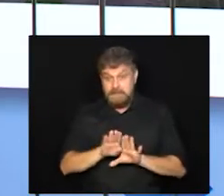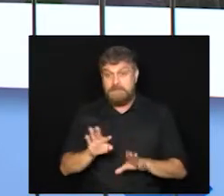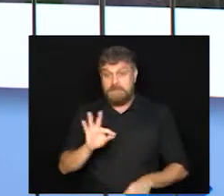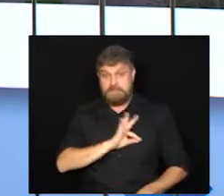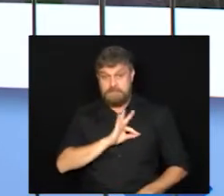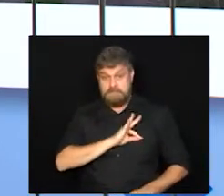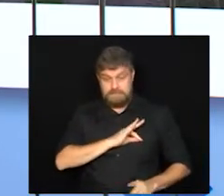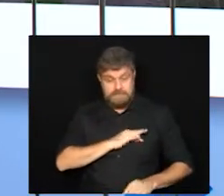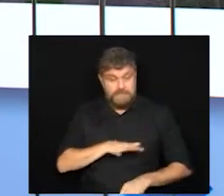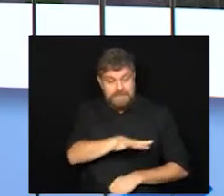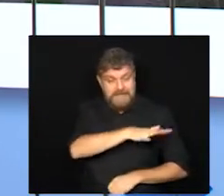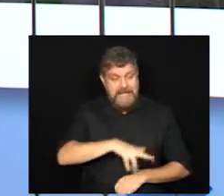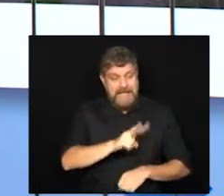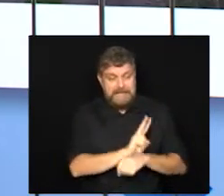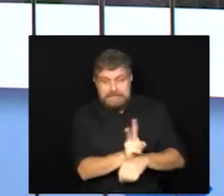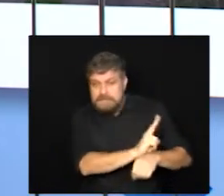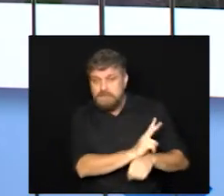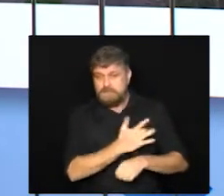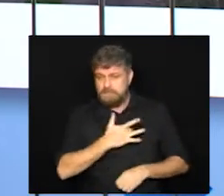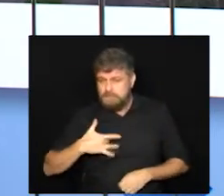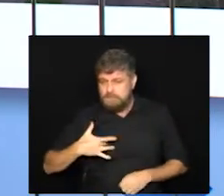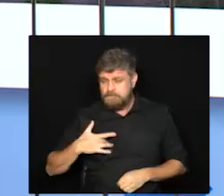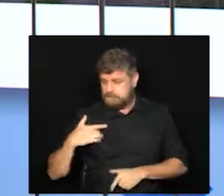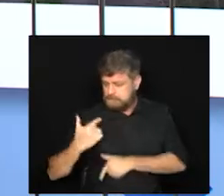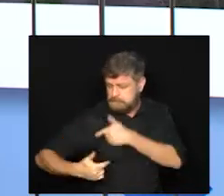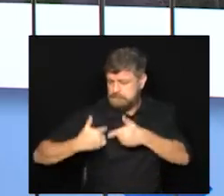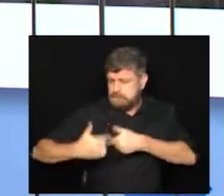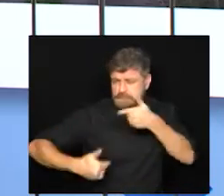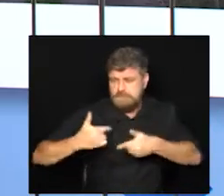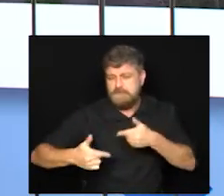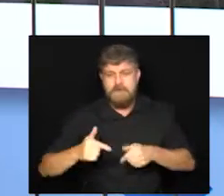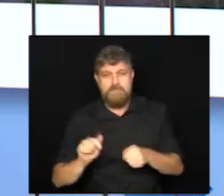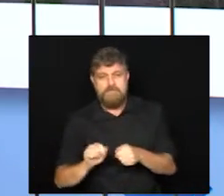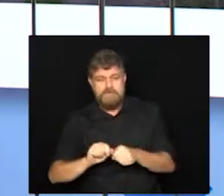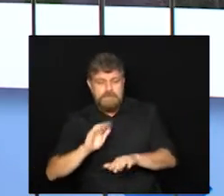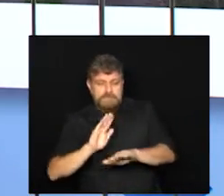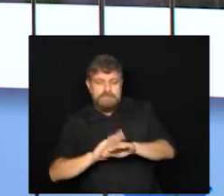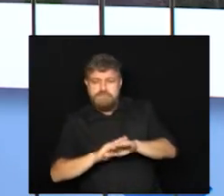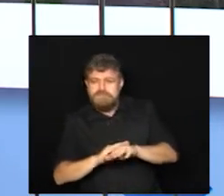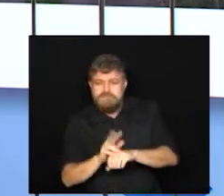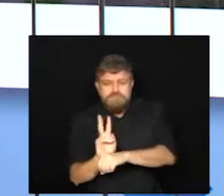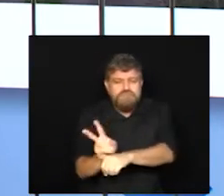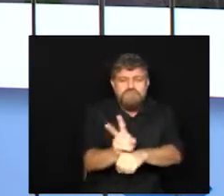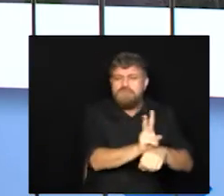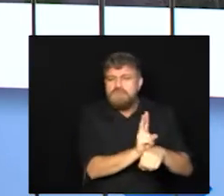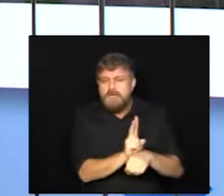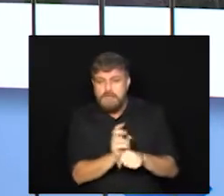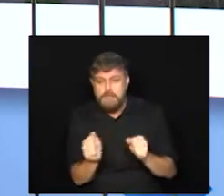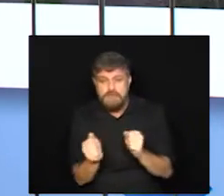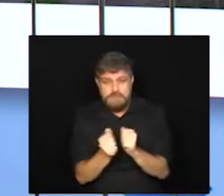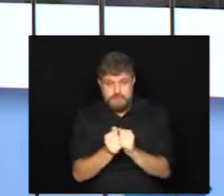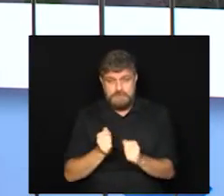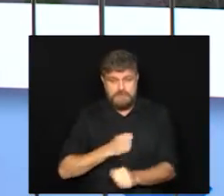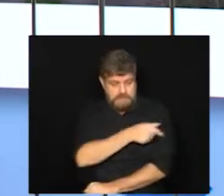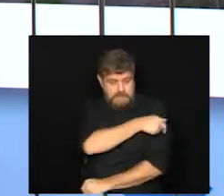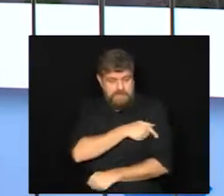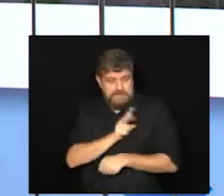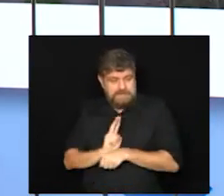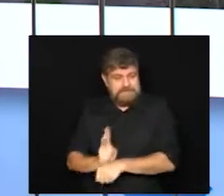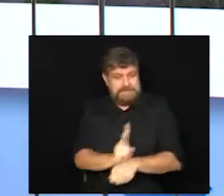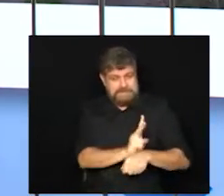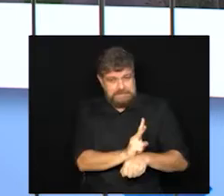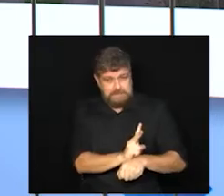agentes da Vigilância Sanitária, tem feito uma ampla fiscalização, juntamente também com fiscais da